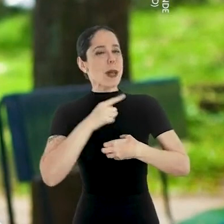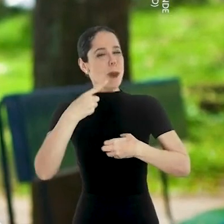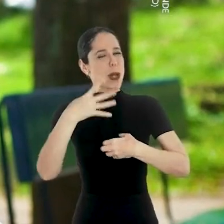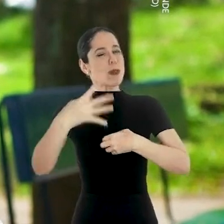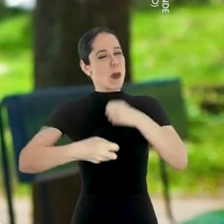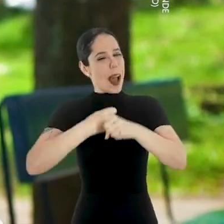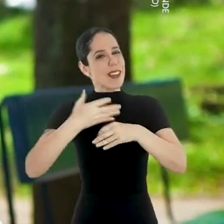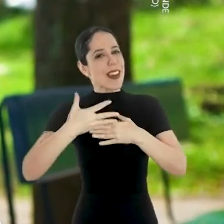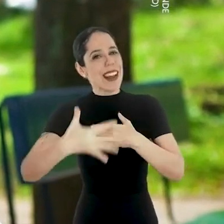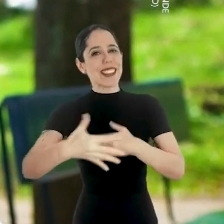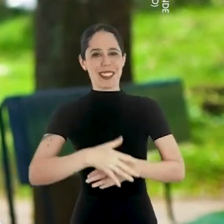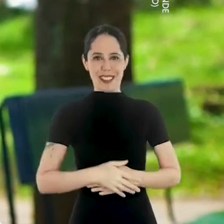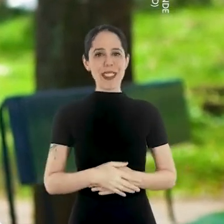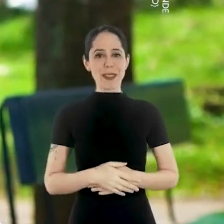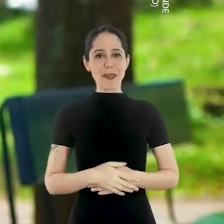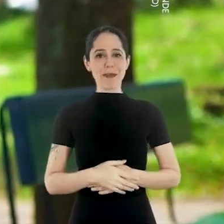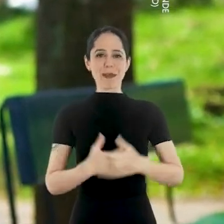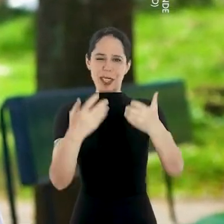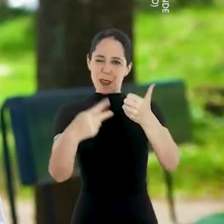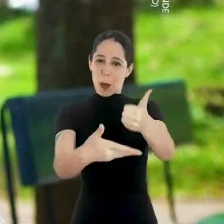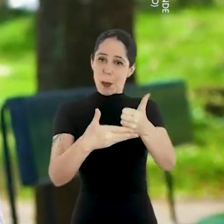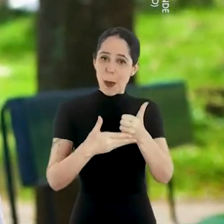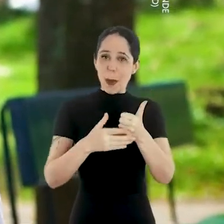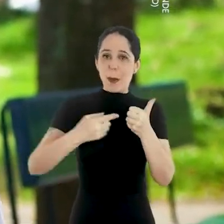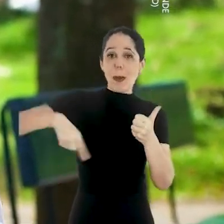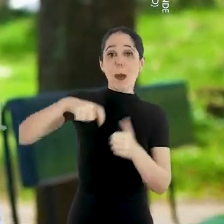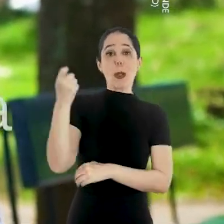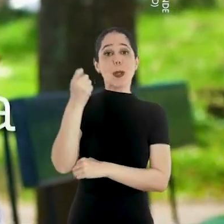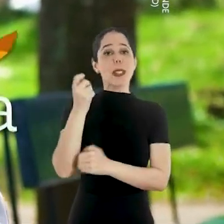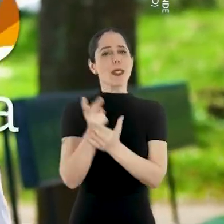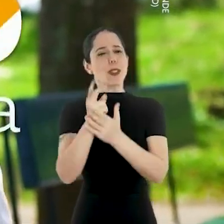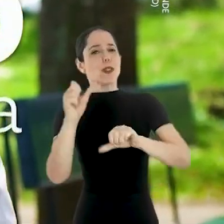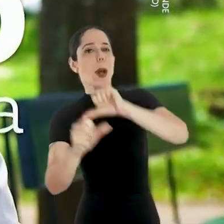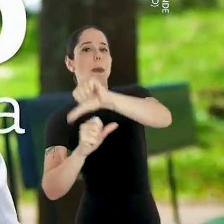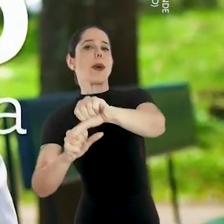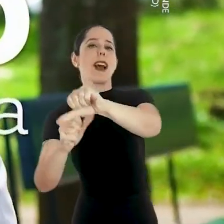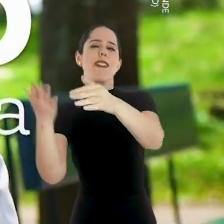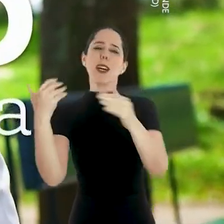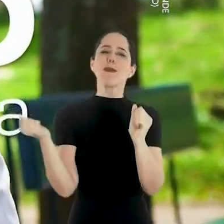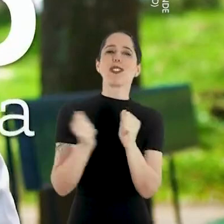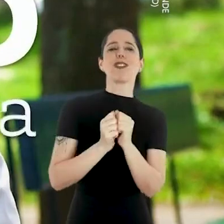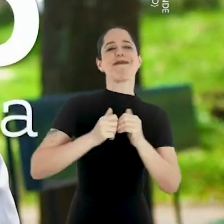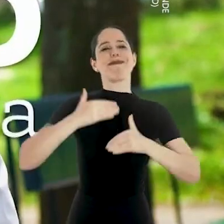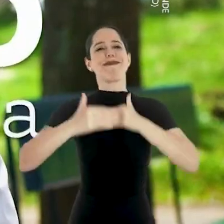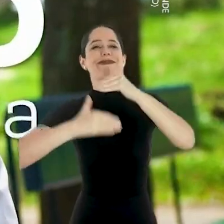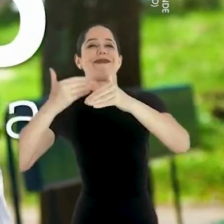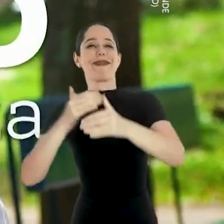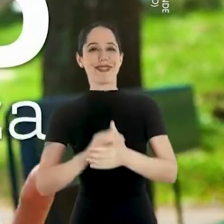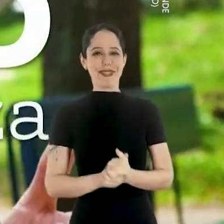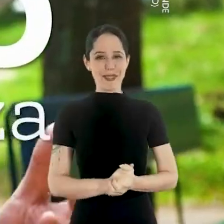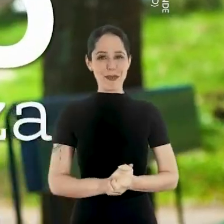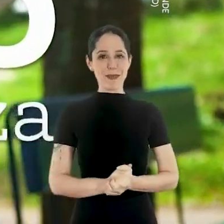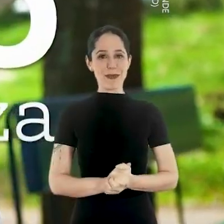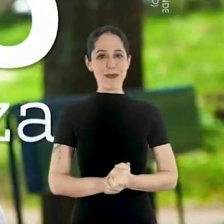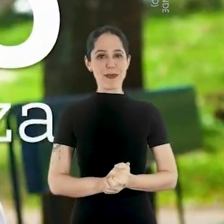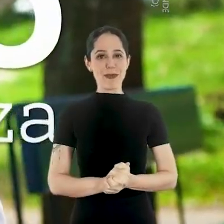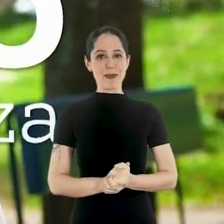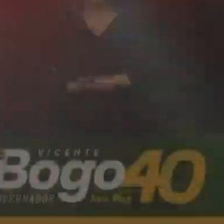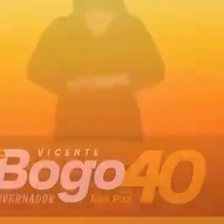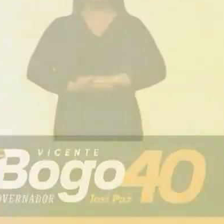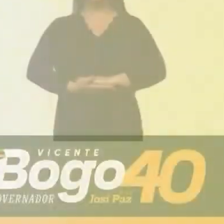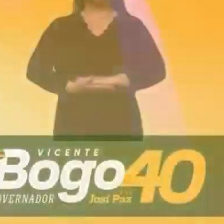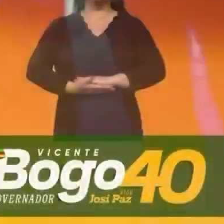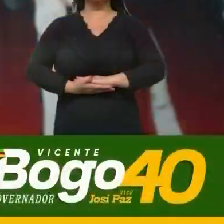sentir viver isso nos próximos 4 anos Conto contigo para o nosso Rio Grande seguir mudando Vamos em frente, vamos juntos